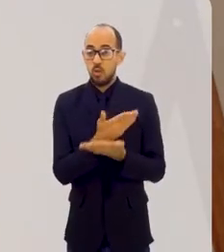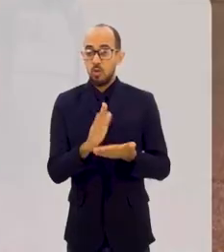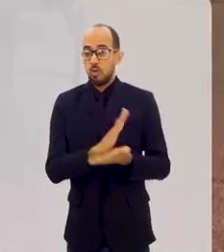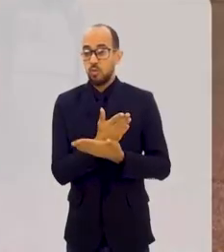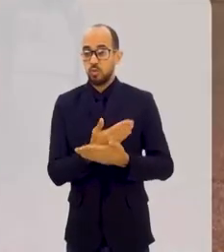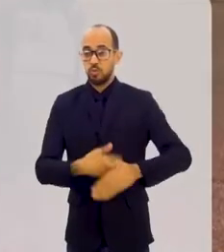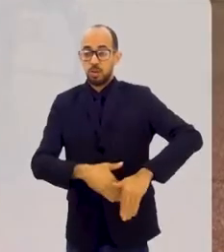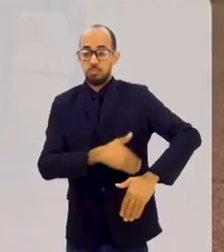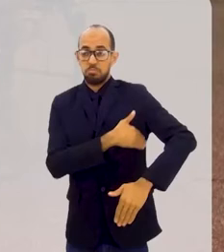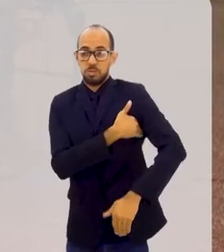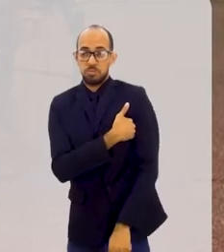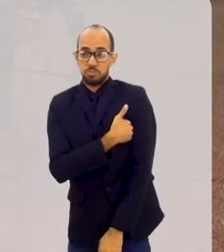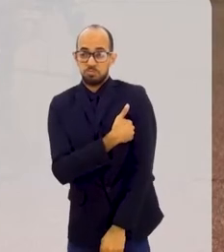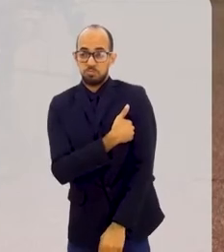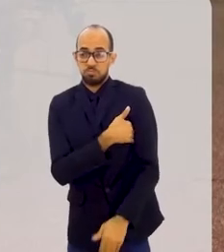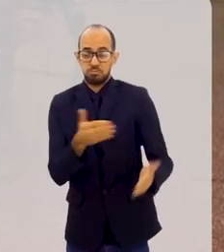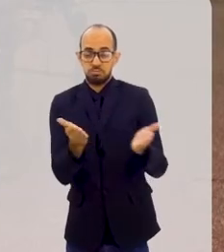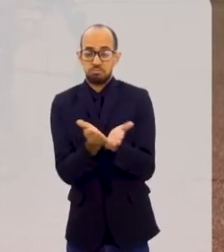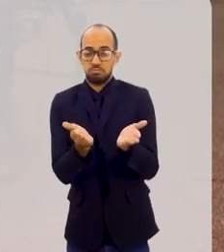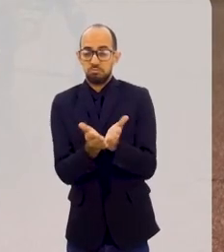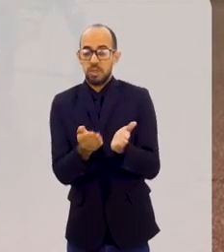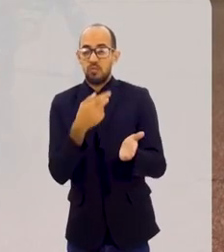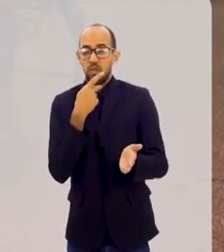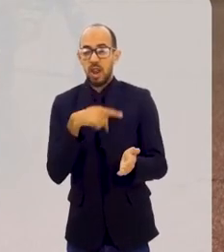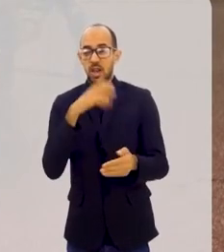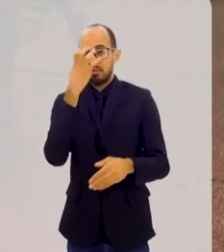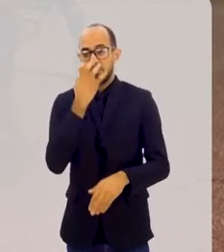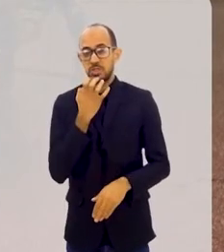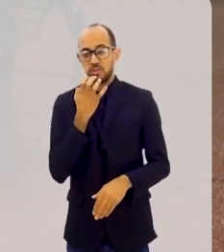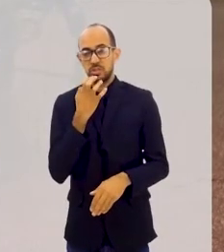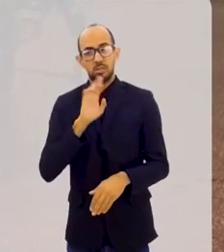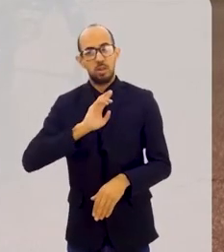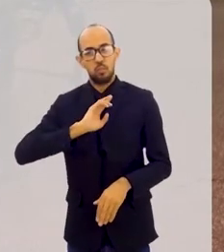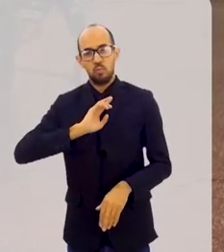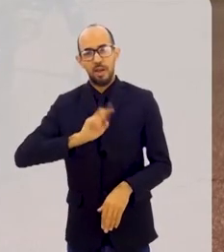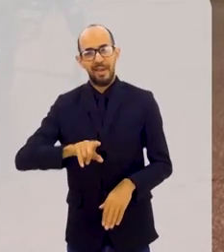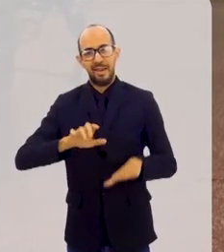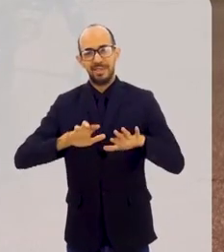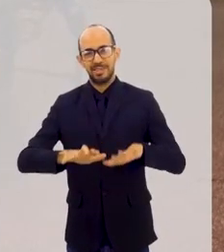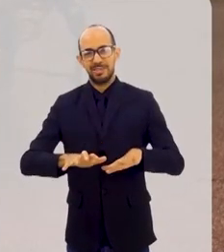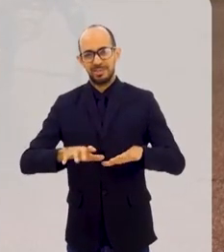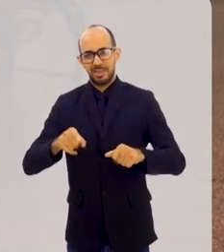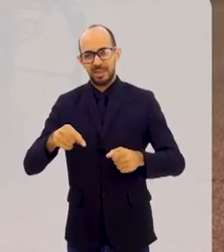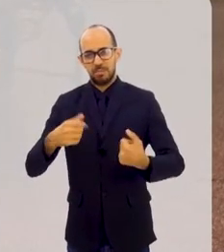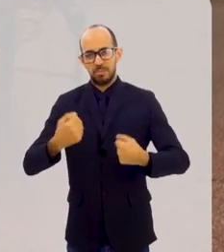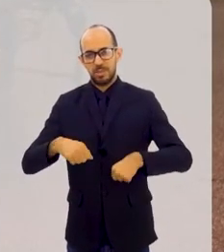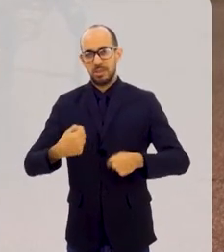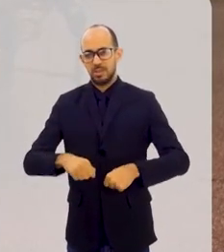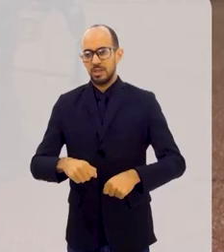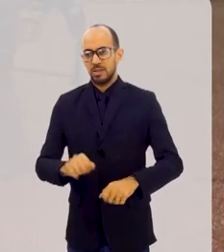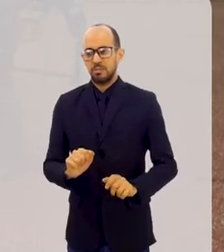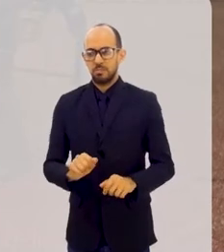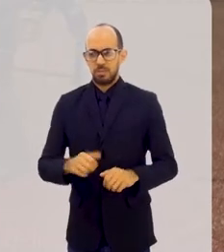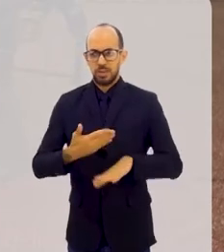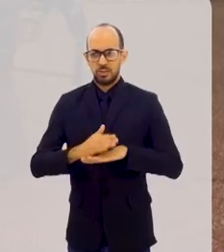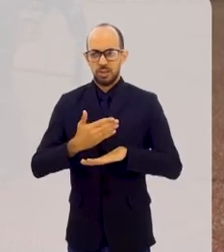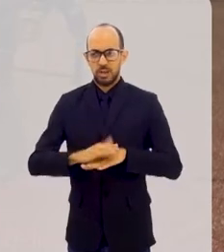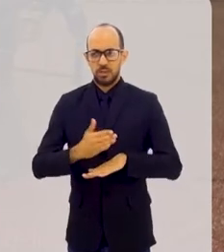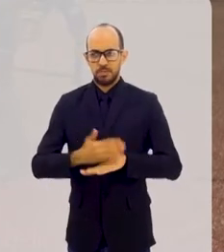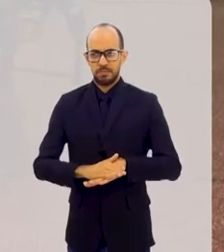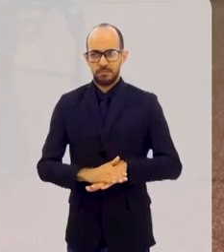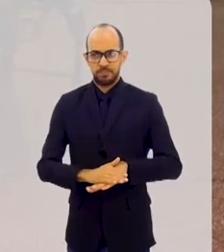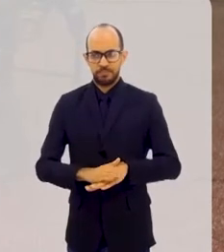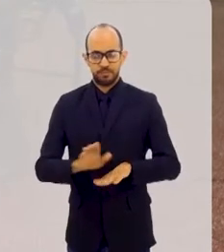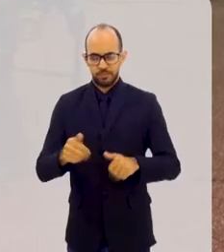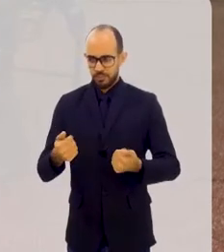infelizmente, carrega o livro debaixo do braço para dizer que é uma pessoa séria, não é? E quando não é isso? Ele tem que praticar aquilo que está ali.